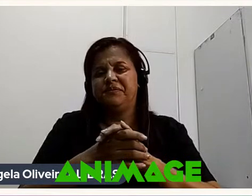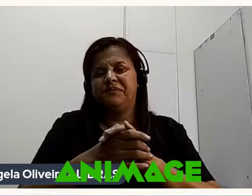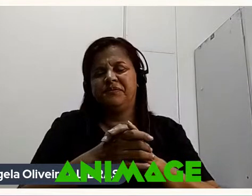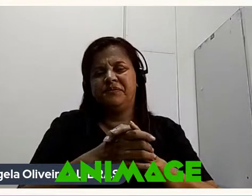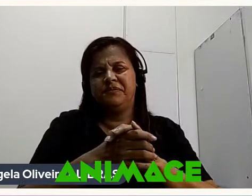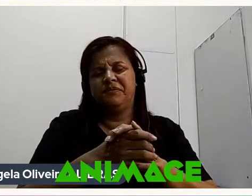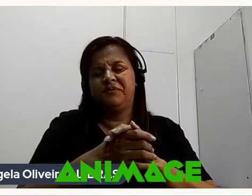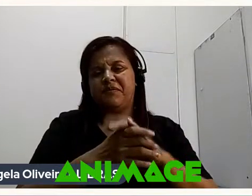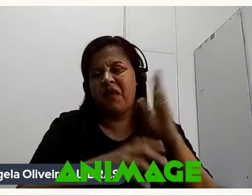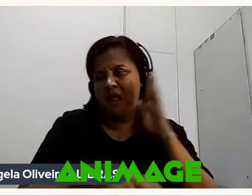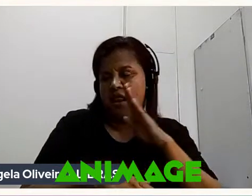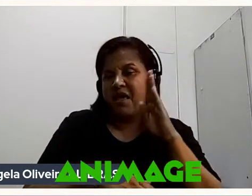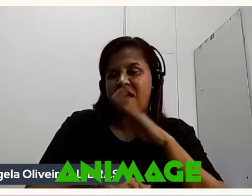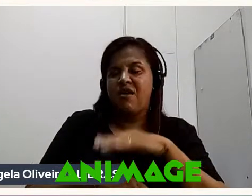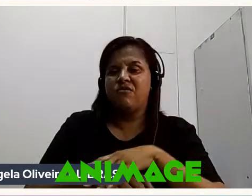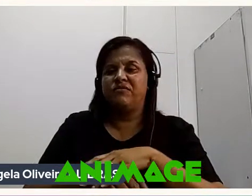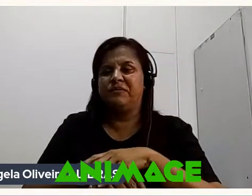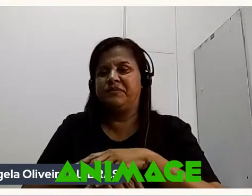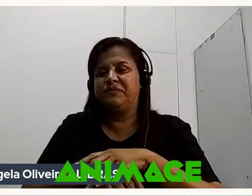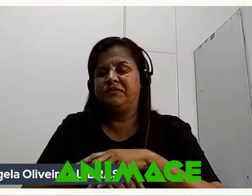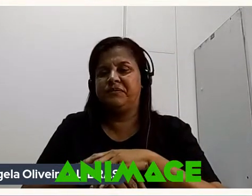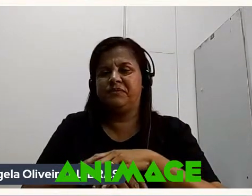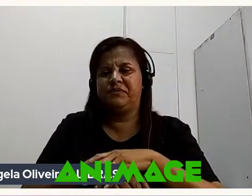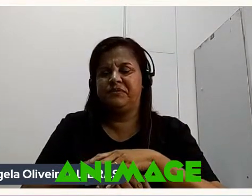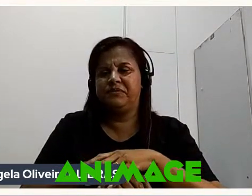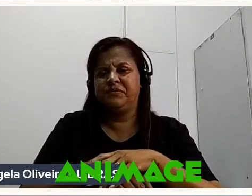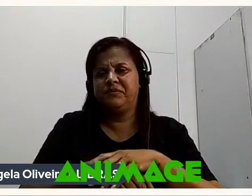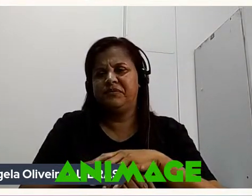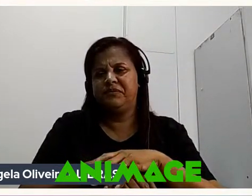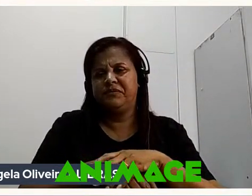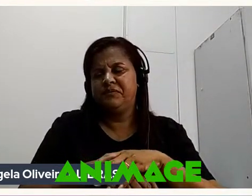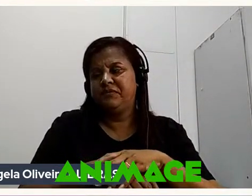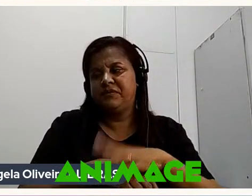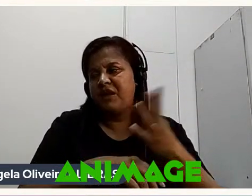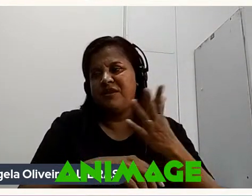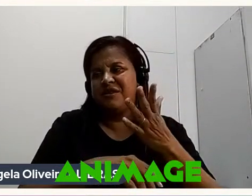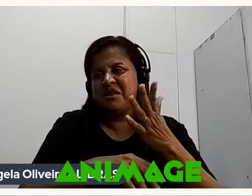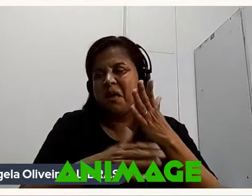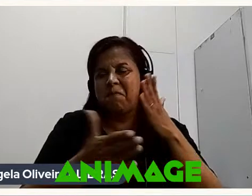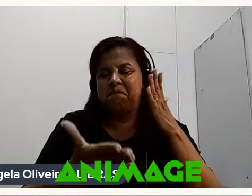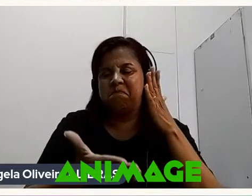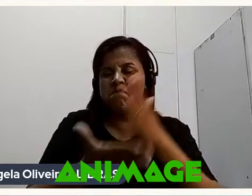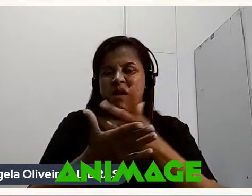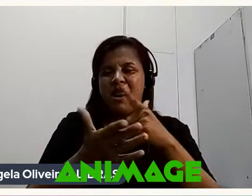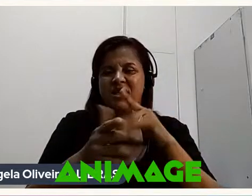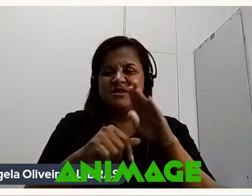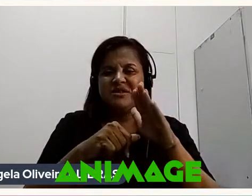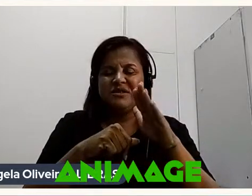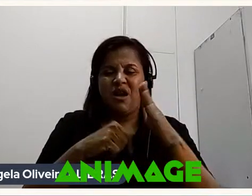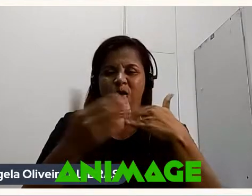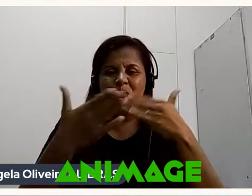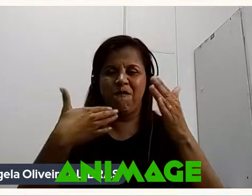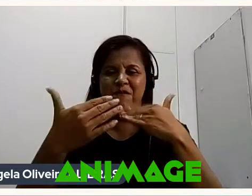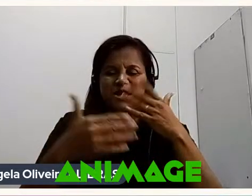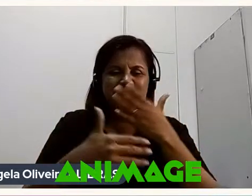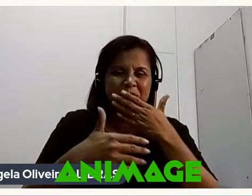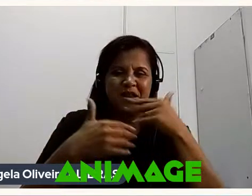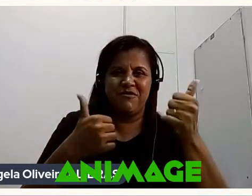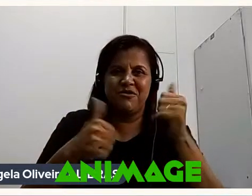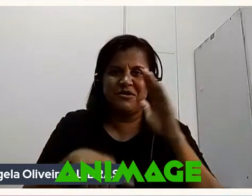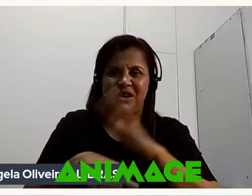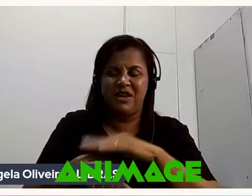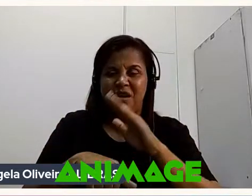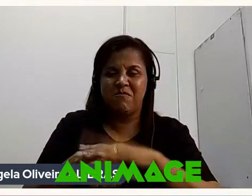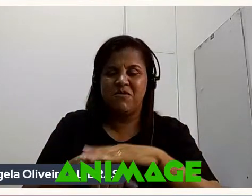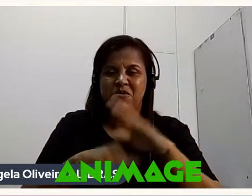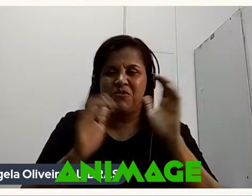Legal Gente Vamos ter que interromper Essa conversa maravilhosa Daqui a pouco Aqui no Recife Começa a